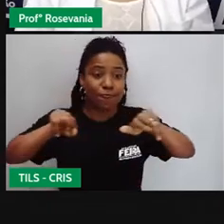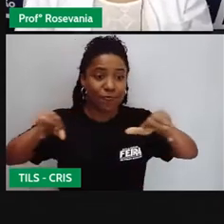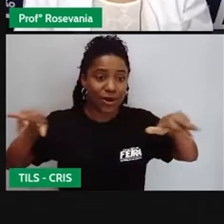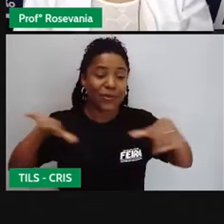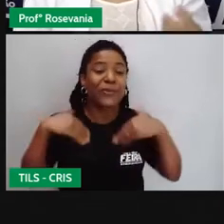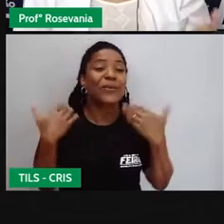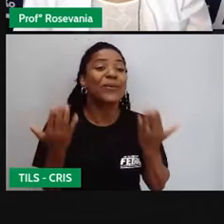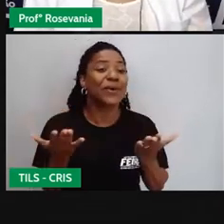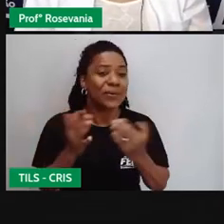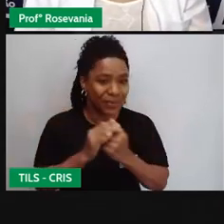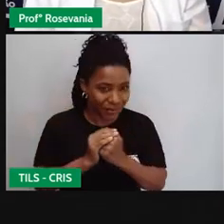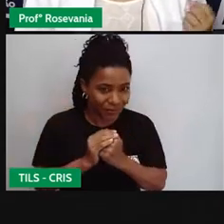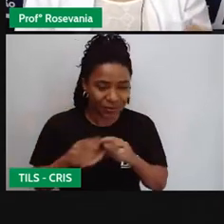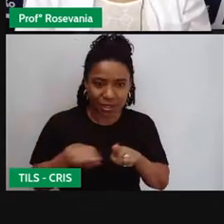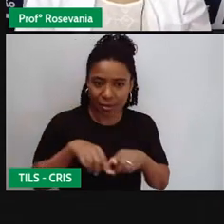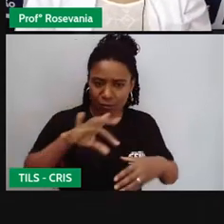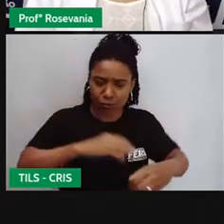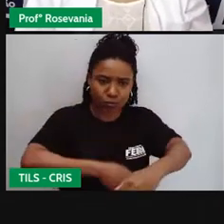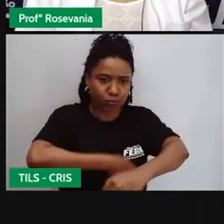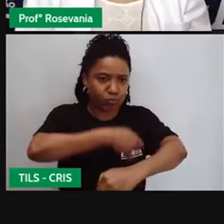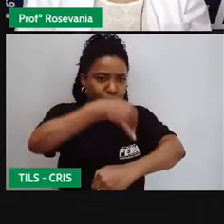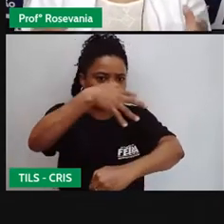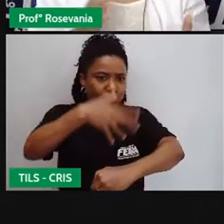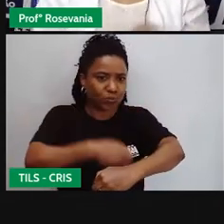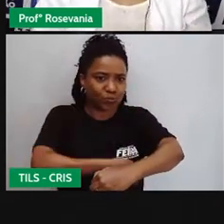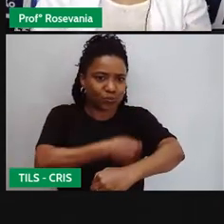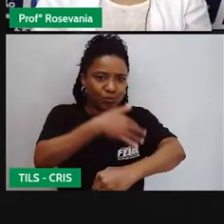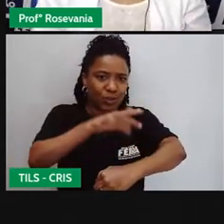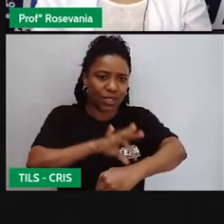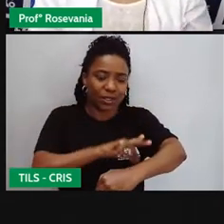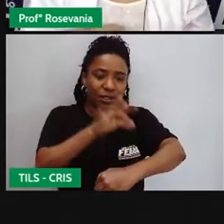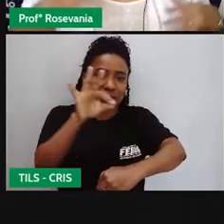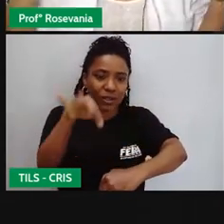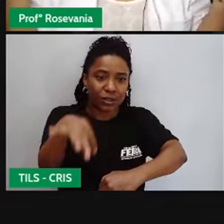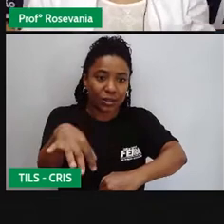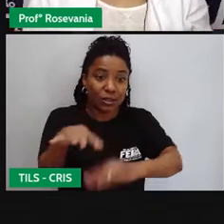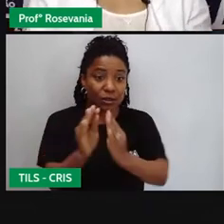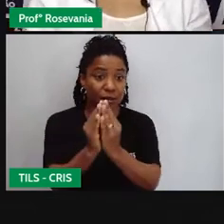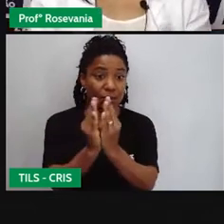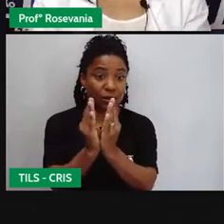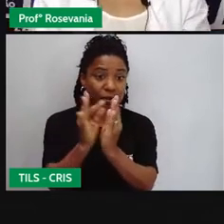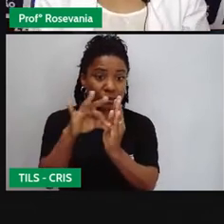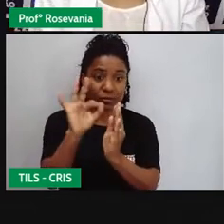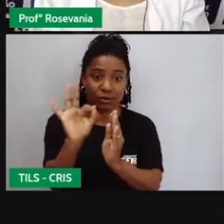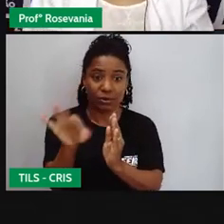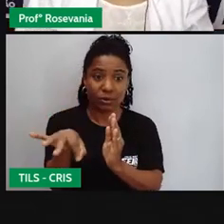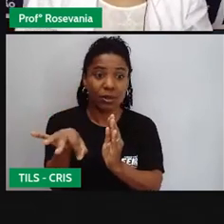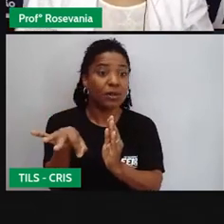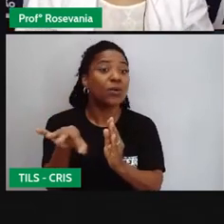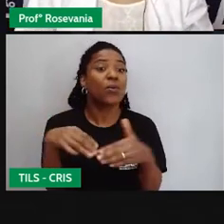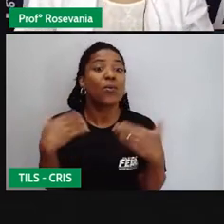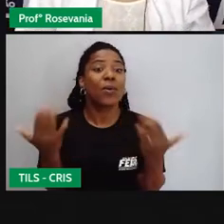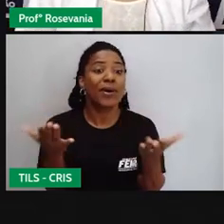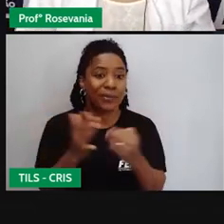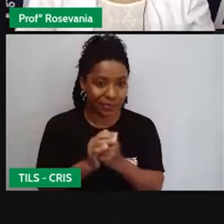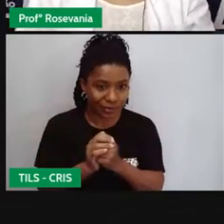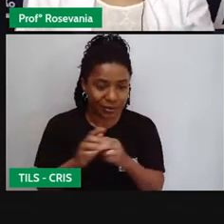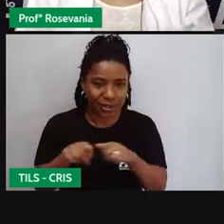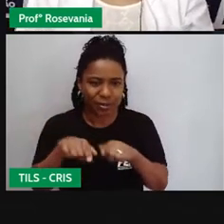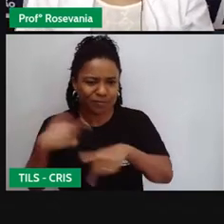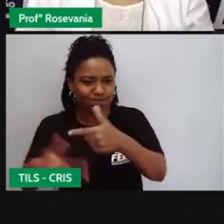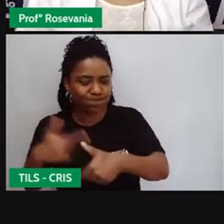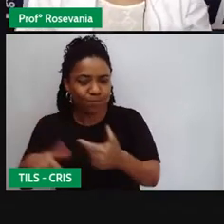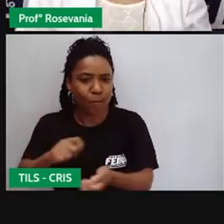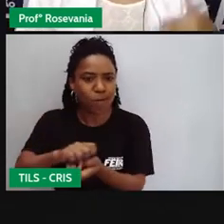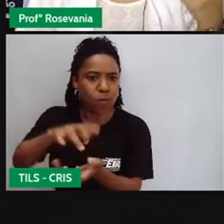a qualidade das sementes que nós vamos, né? Colocar nesse campo e a quantidade de produção que nós vamos ter. Onde é que nós